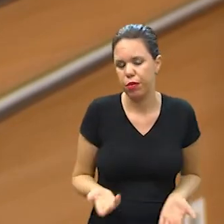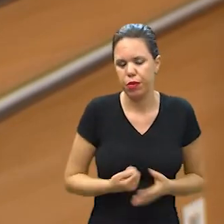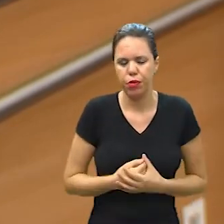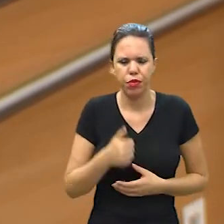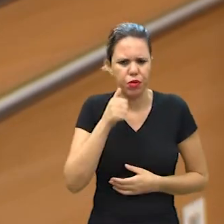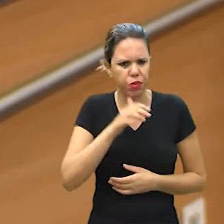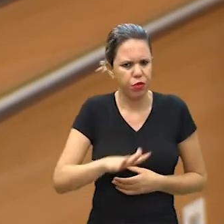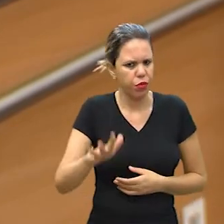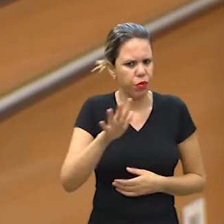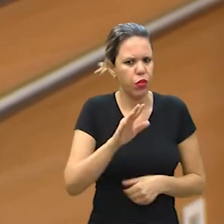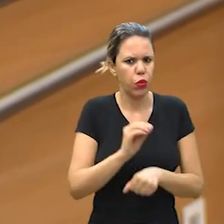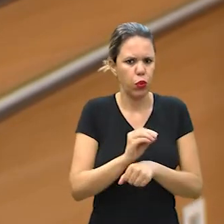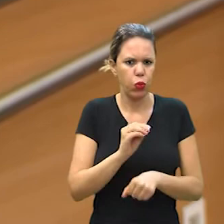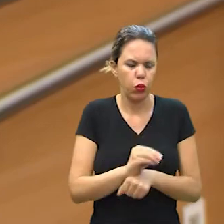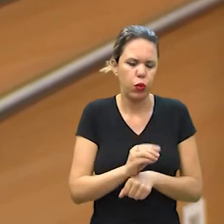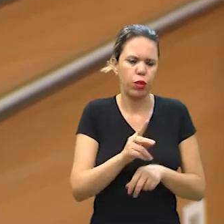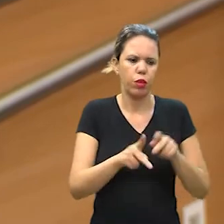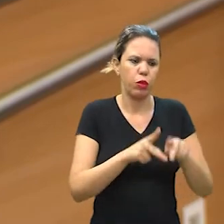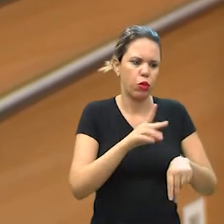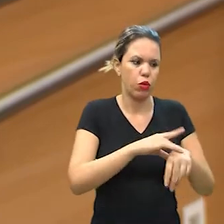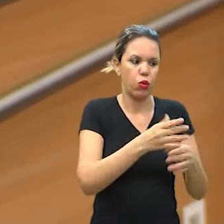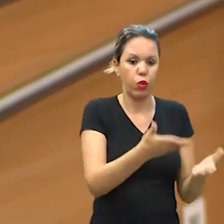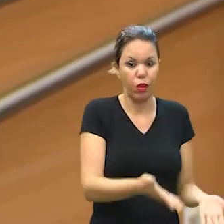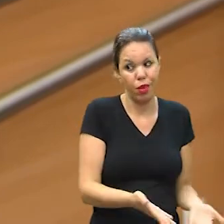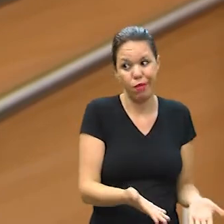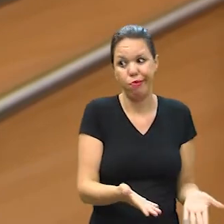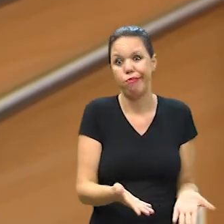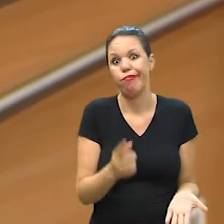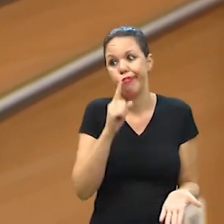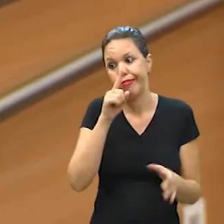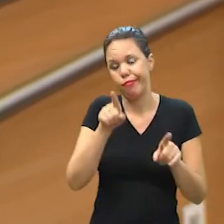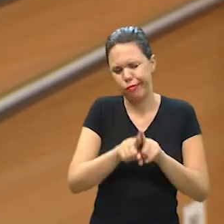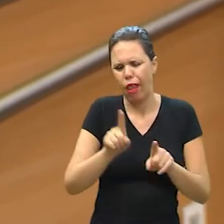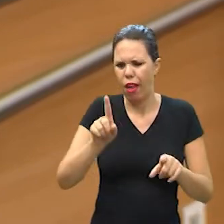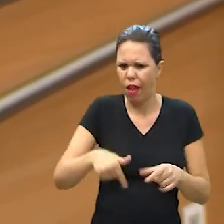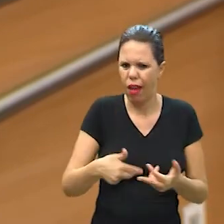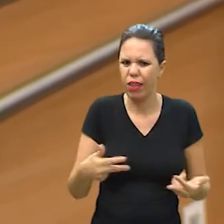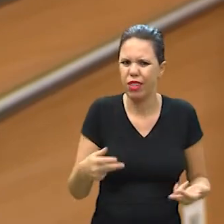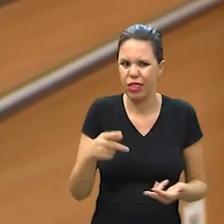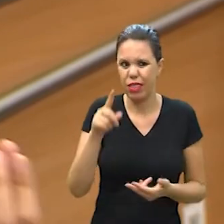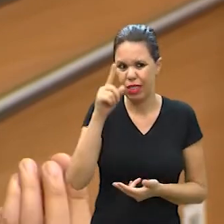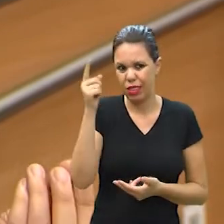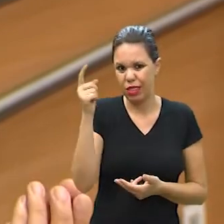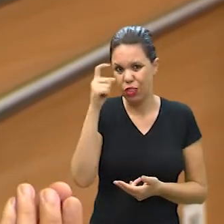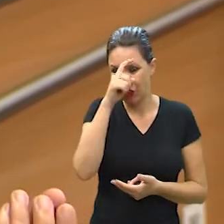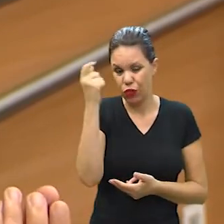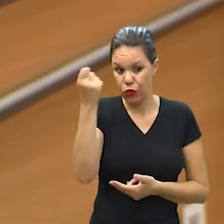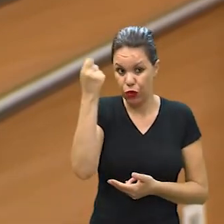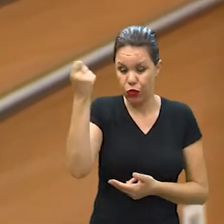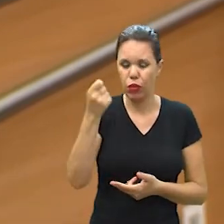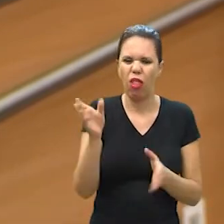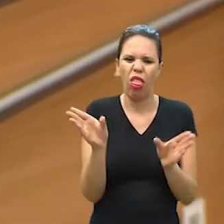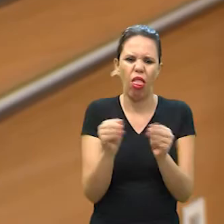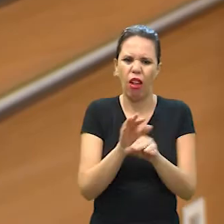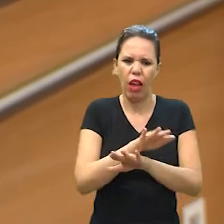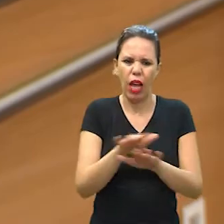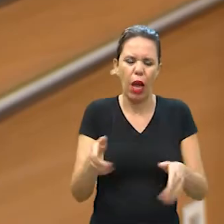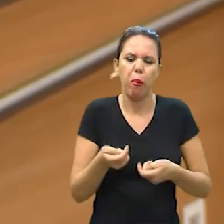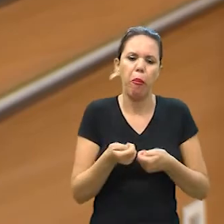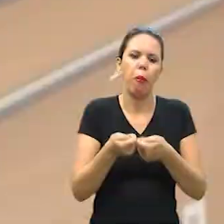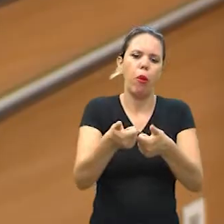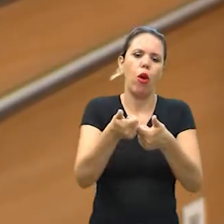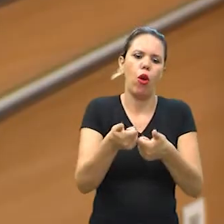em que as mulheres que cuidam dos doentes, Então a gente está numa situação, é uma situação grave, o fim do auxílio